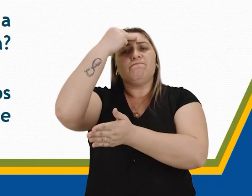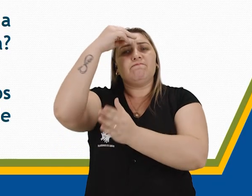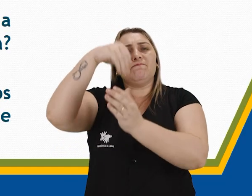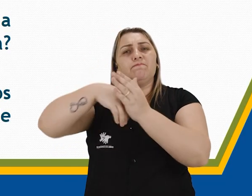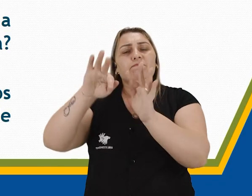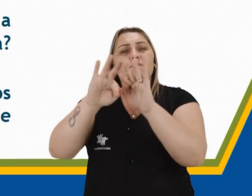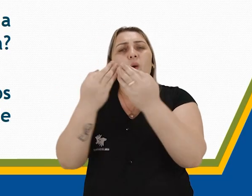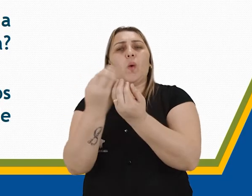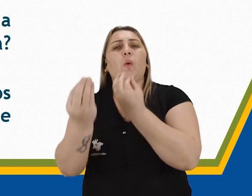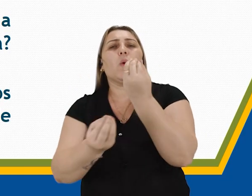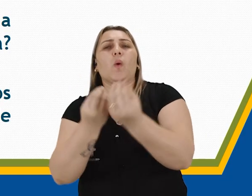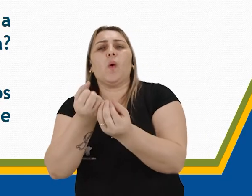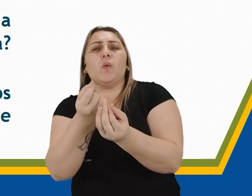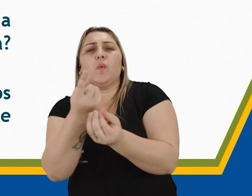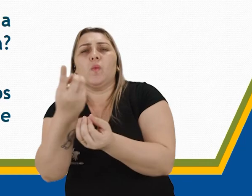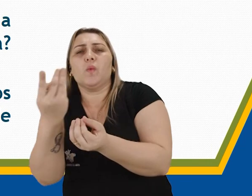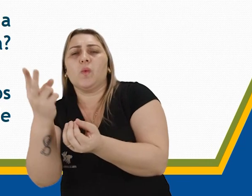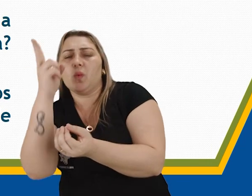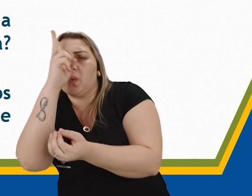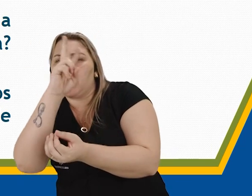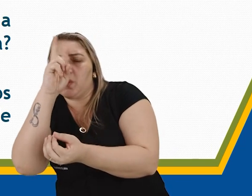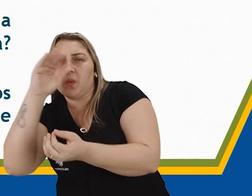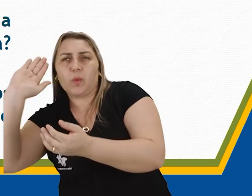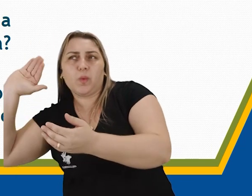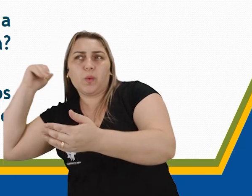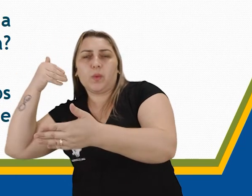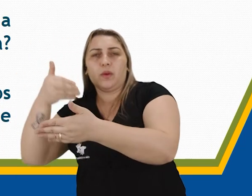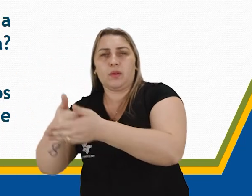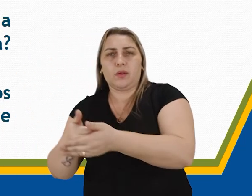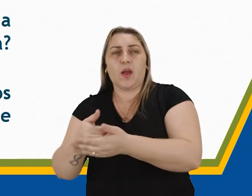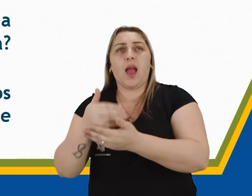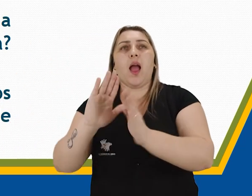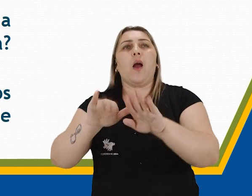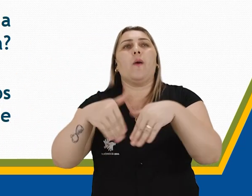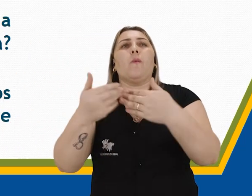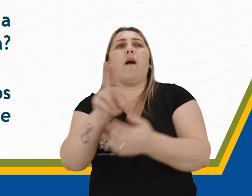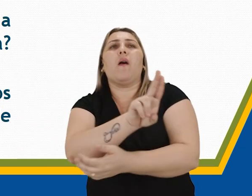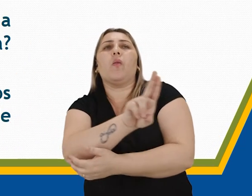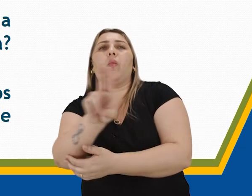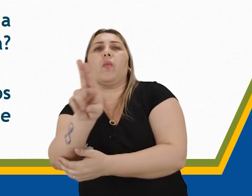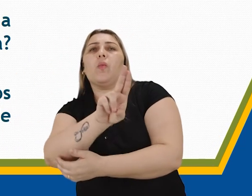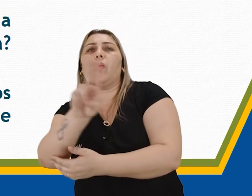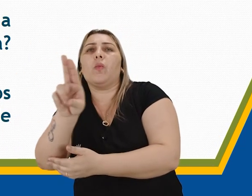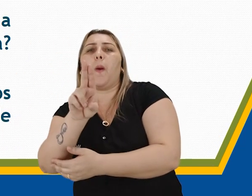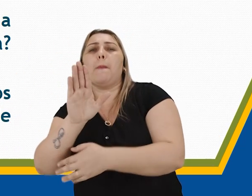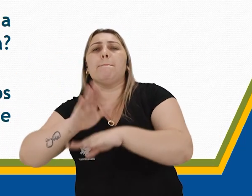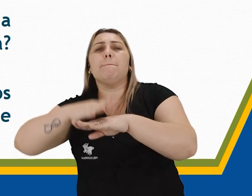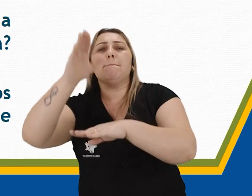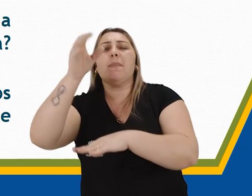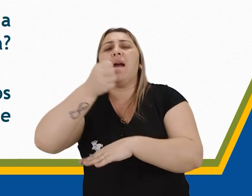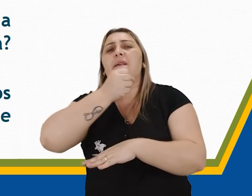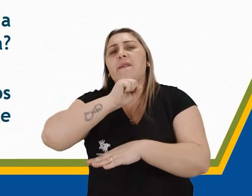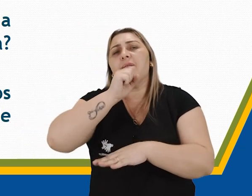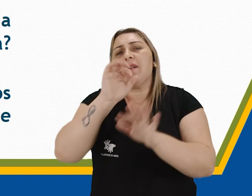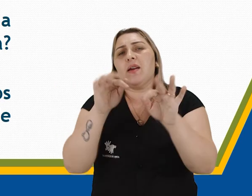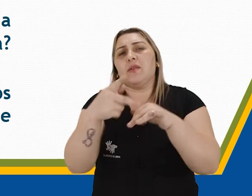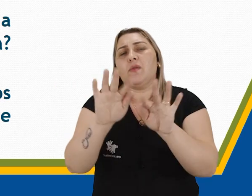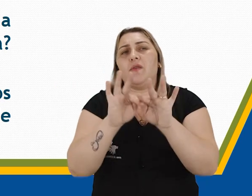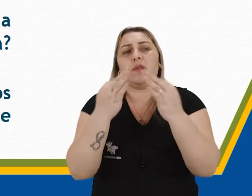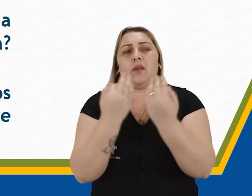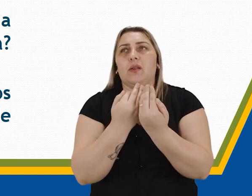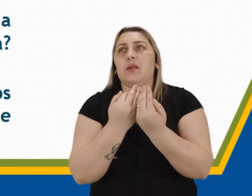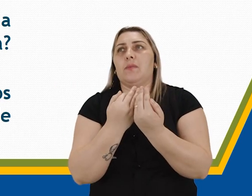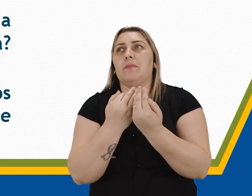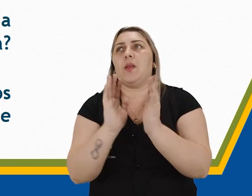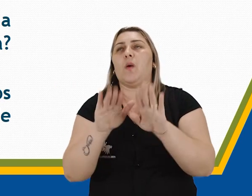como são contadas as histórias de seus ancestrais e qual o nome do ancestral mais antigo da sua família. Qual